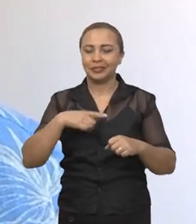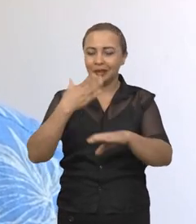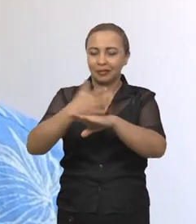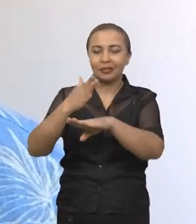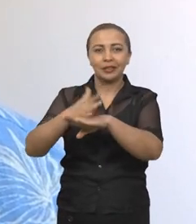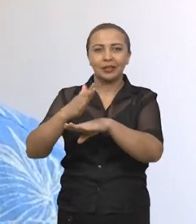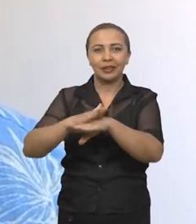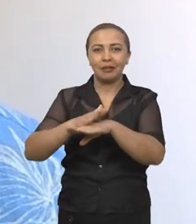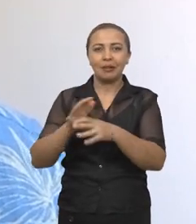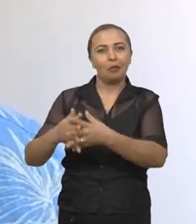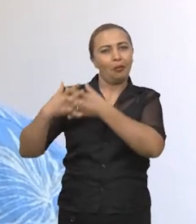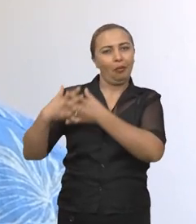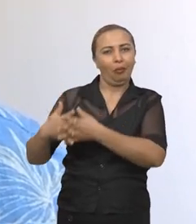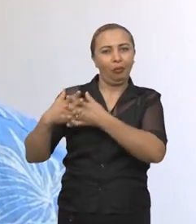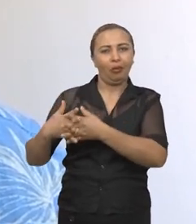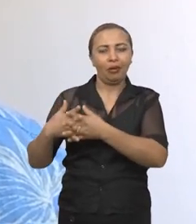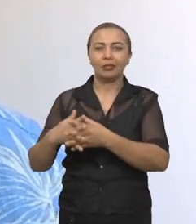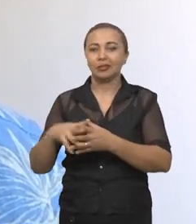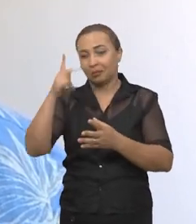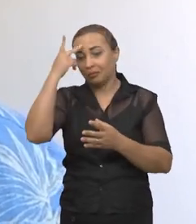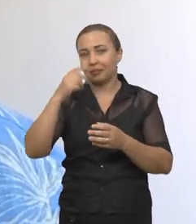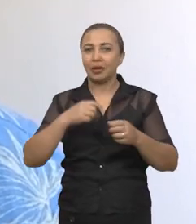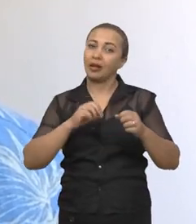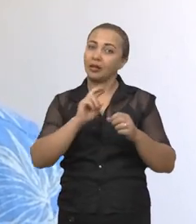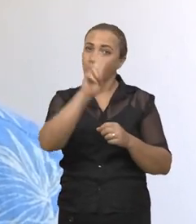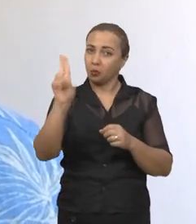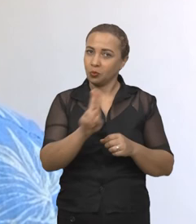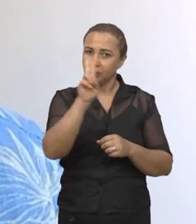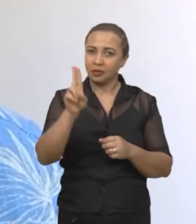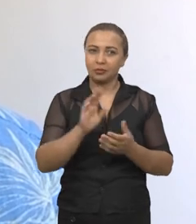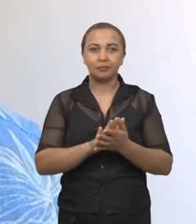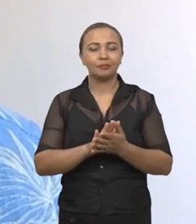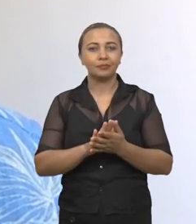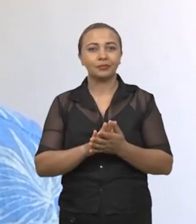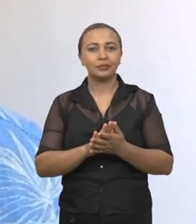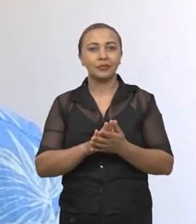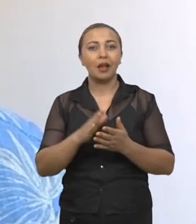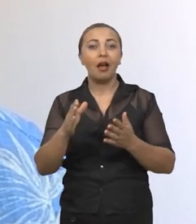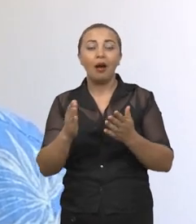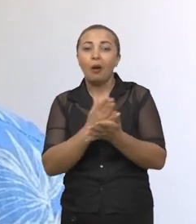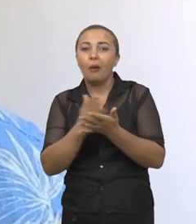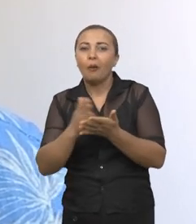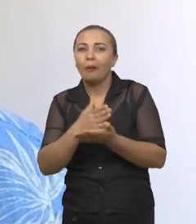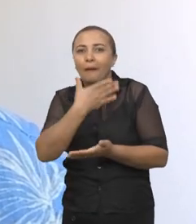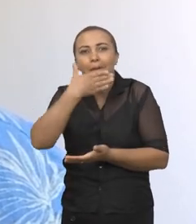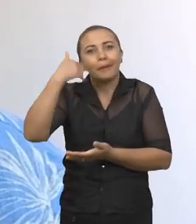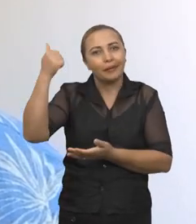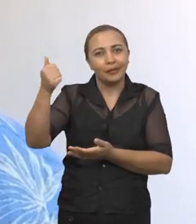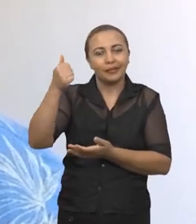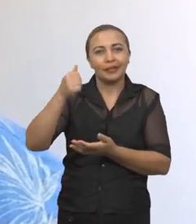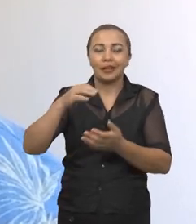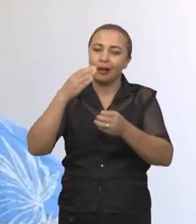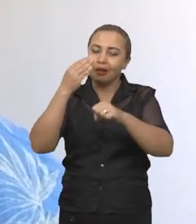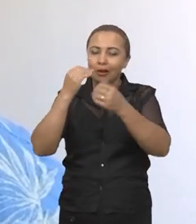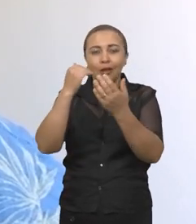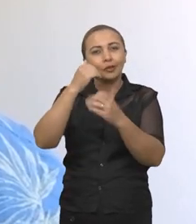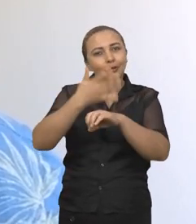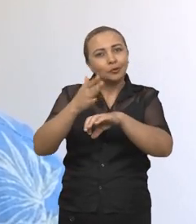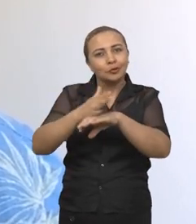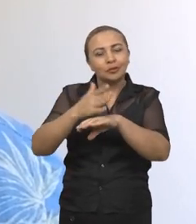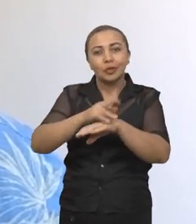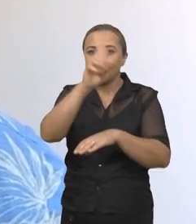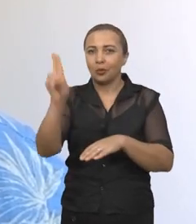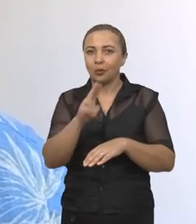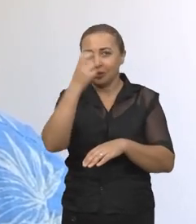treinamento complexo para a sua execução. Então, essas são algumas vantagens desse teste. O uso da